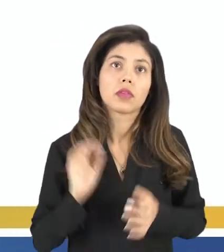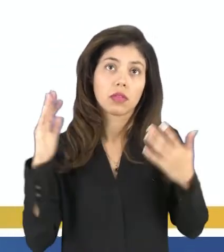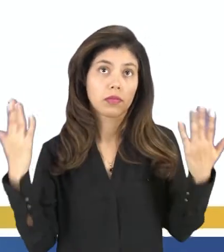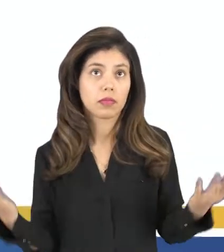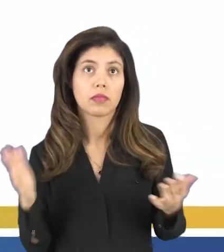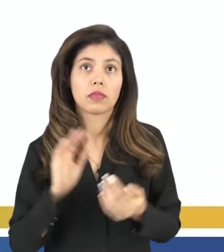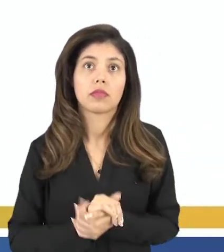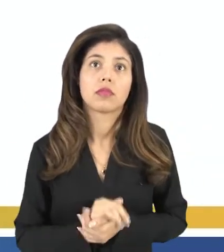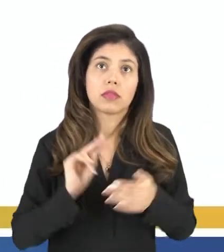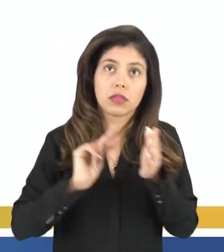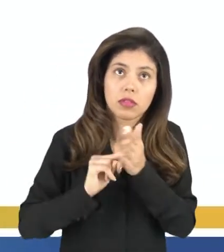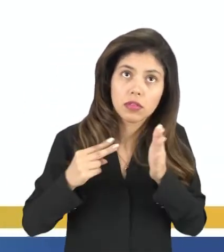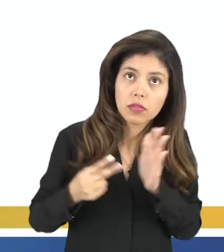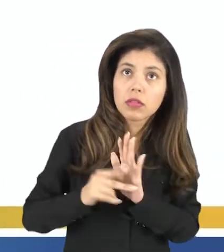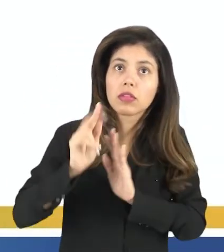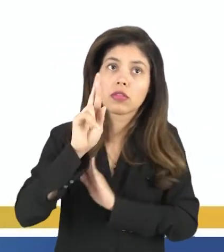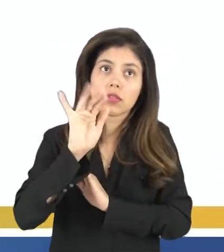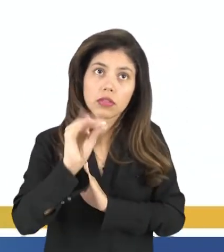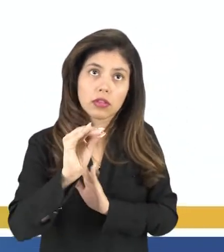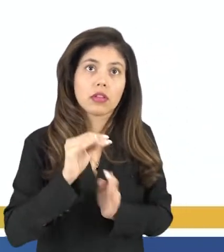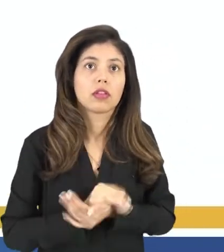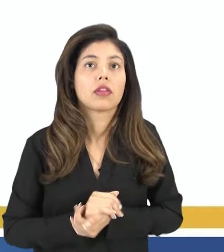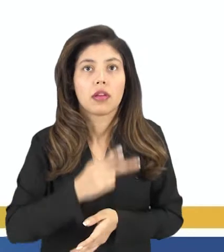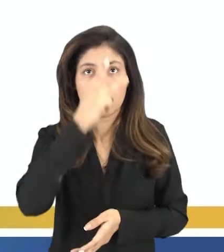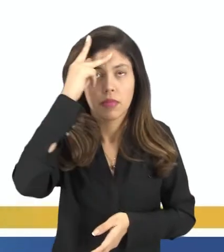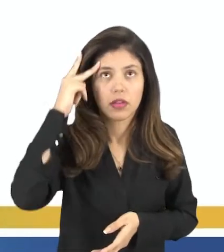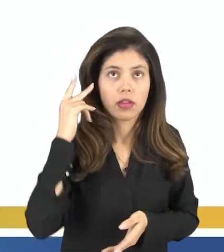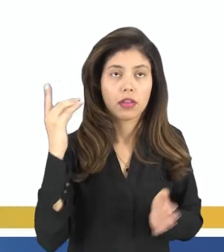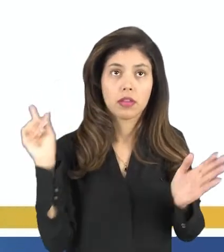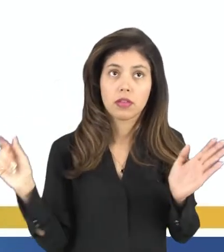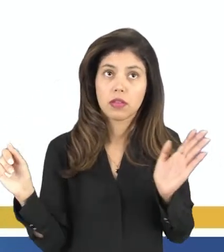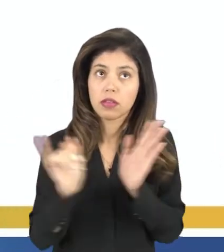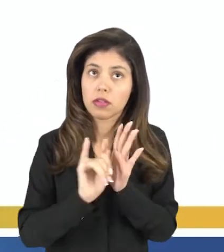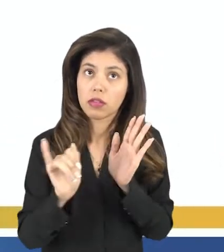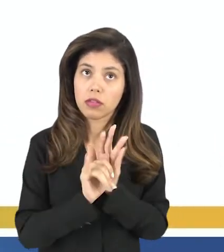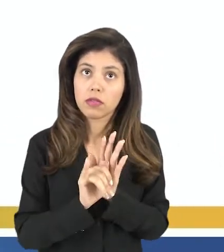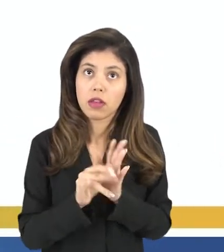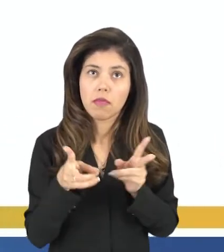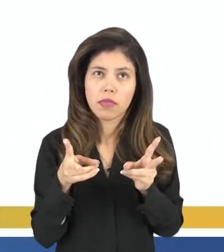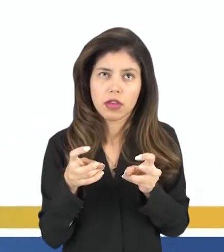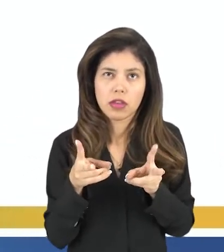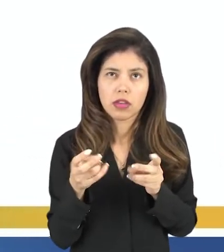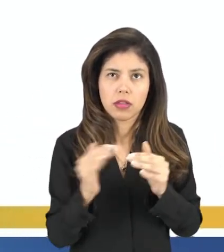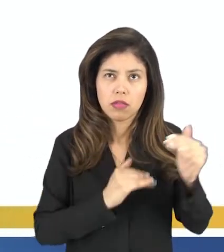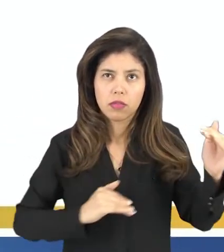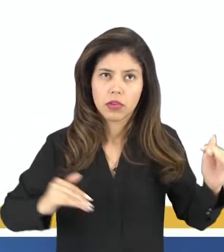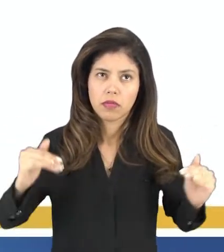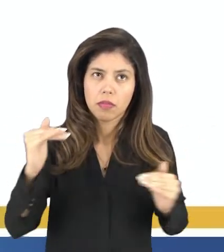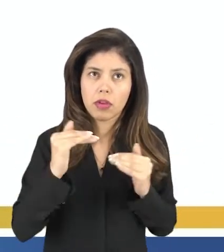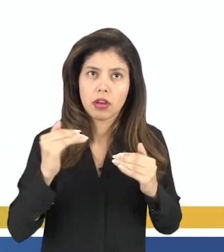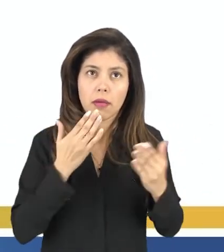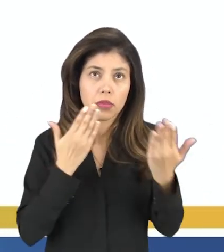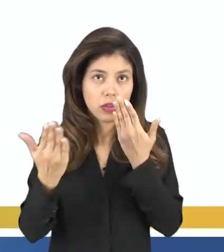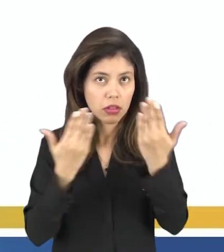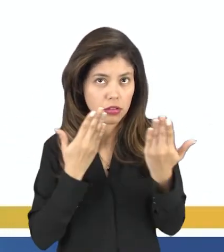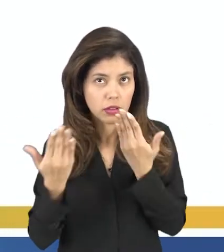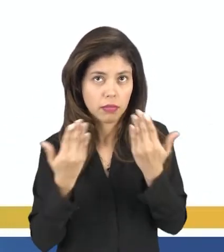significa o gênero com o qual o indivíduo se identifica, se percebe subjetivamente,